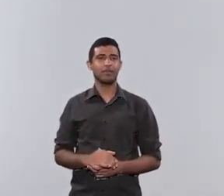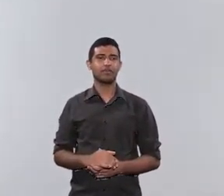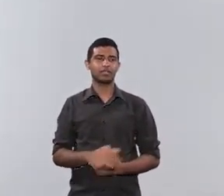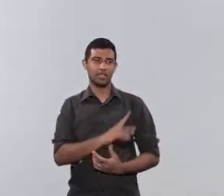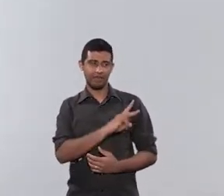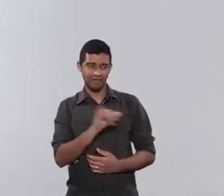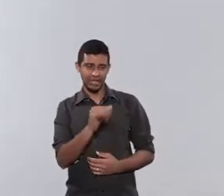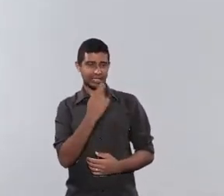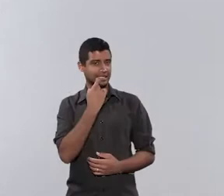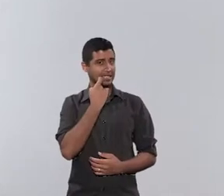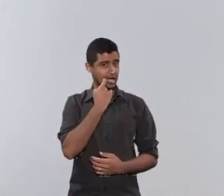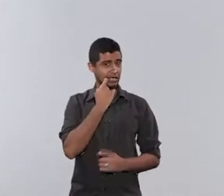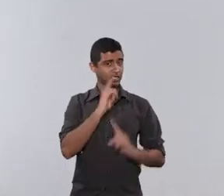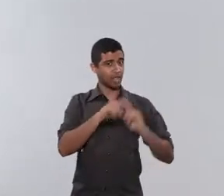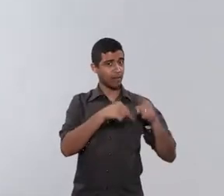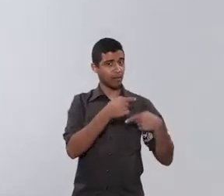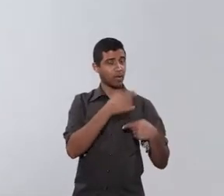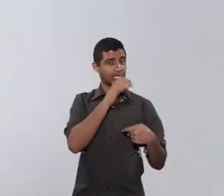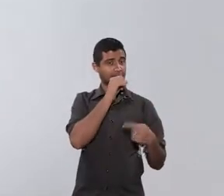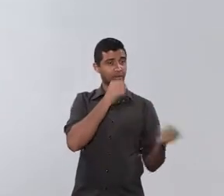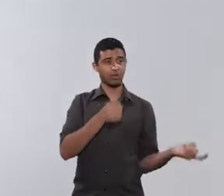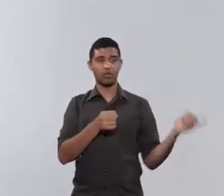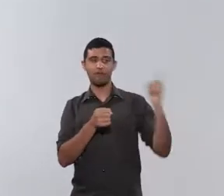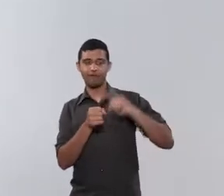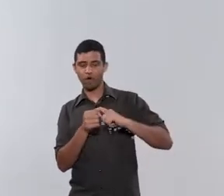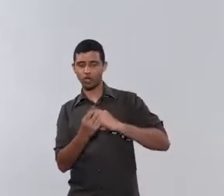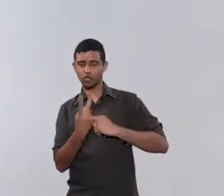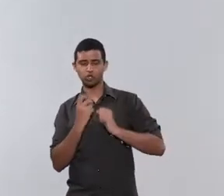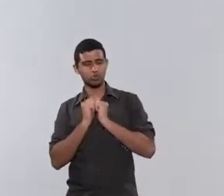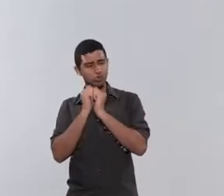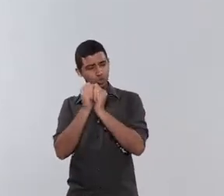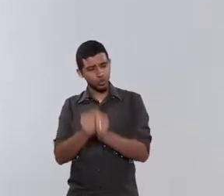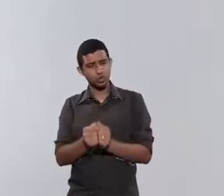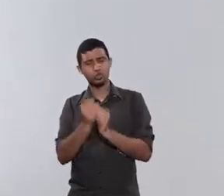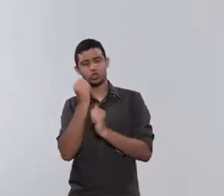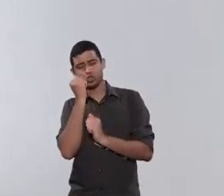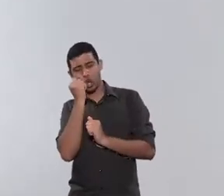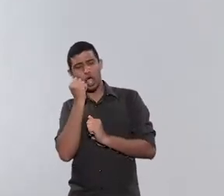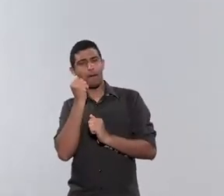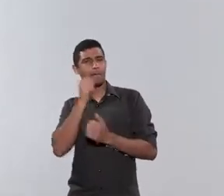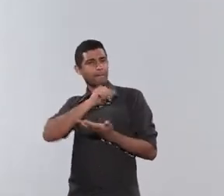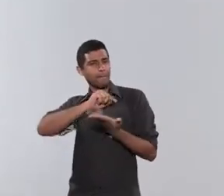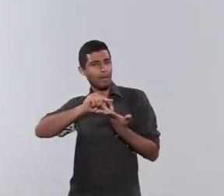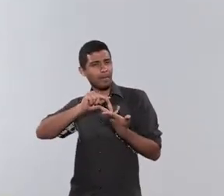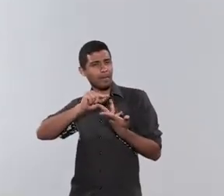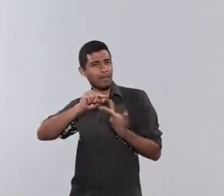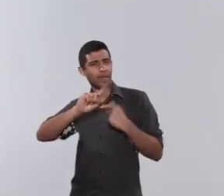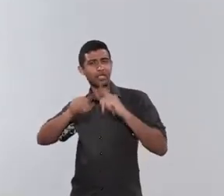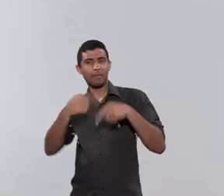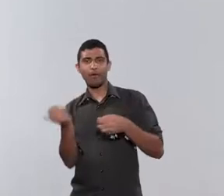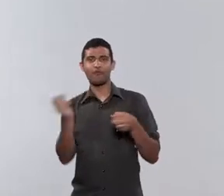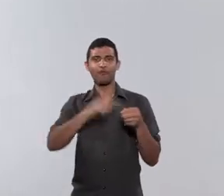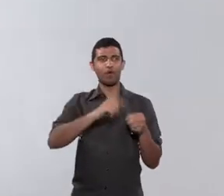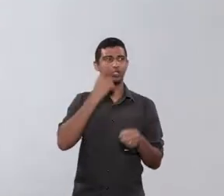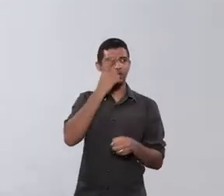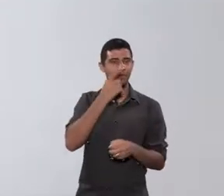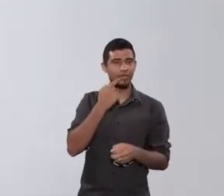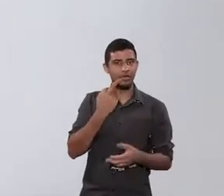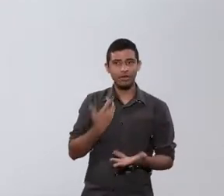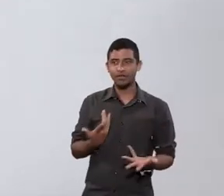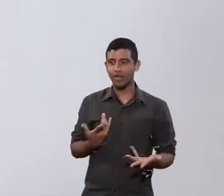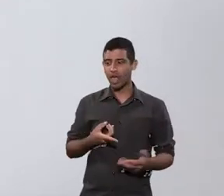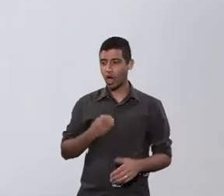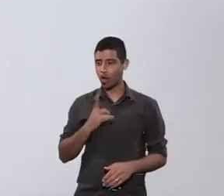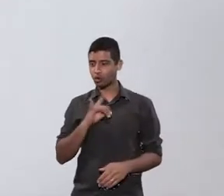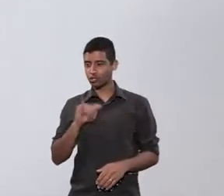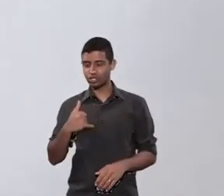vai dormir lá só na sexta, no sábado você vem, a gente vai passar o dia junto, vai dormir, você vai fazer a volta pra lá no domingo. Olha que legal, a gente ganhou